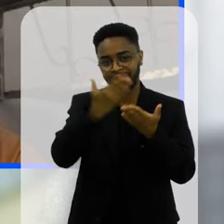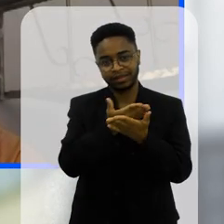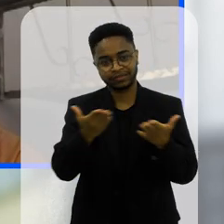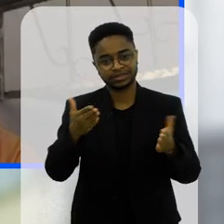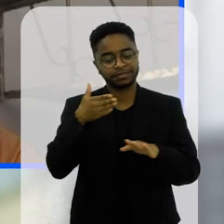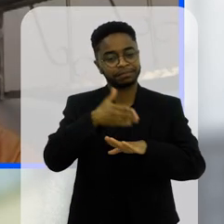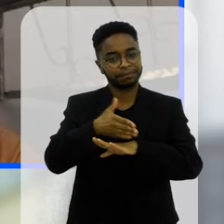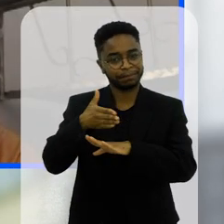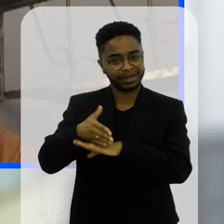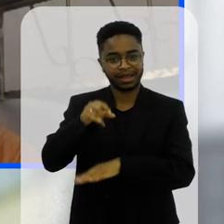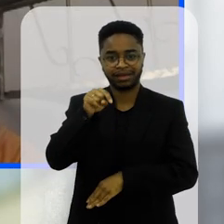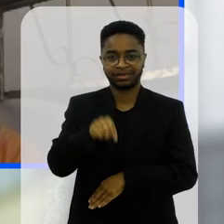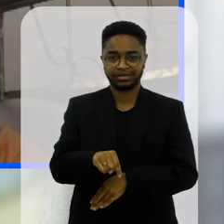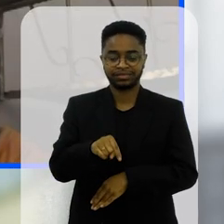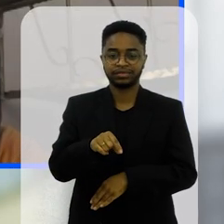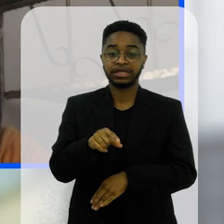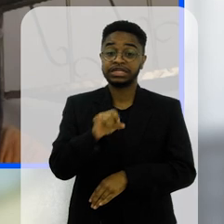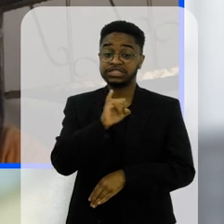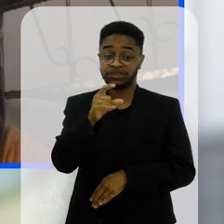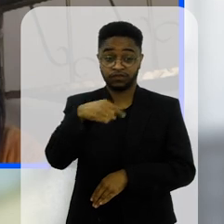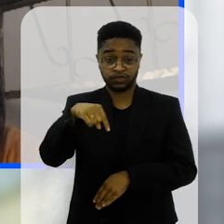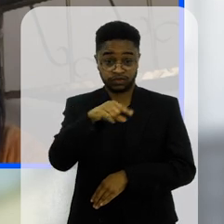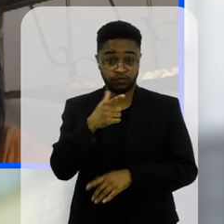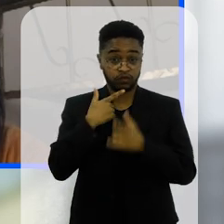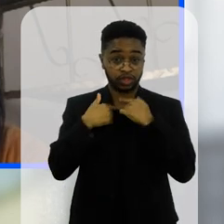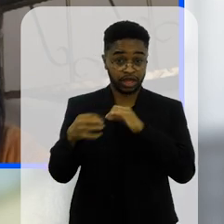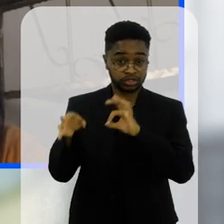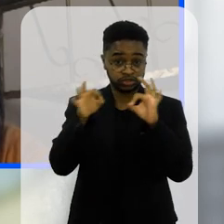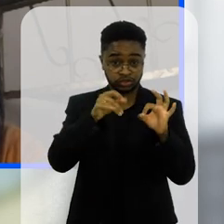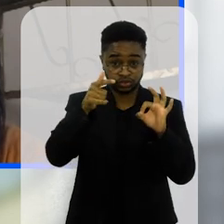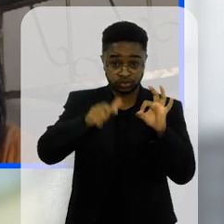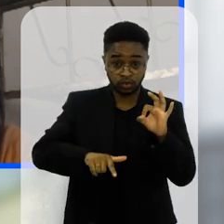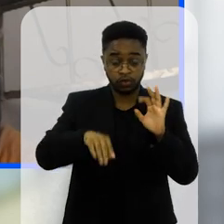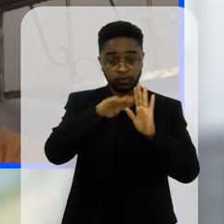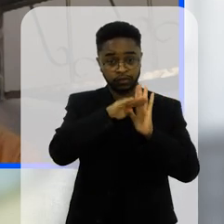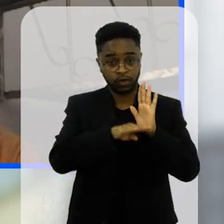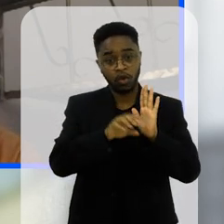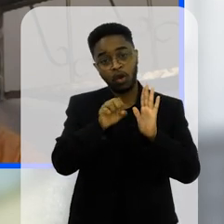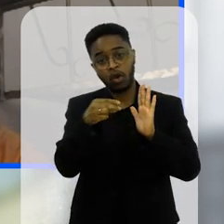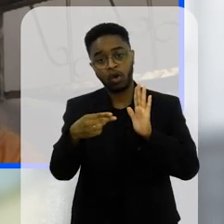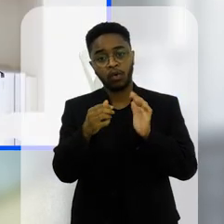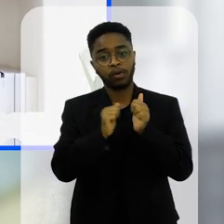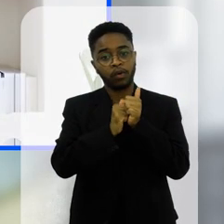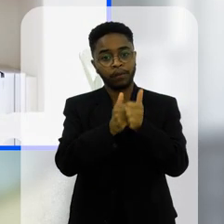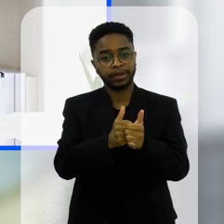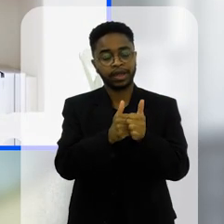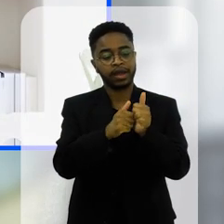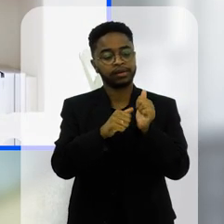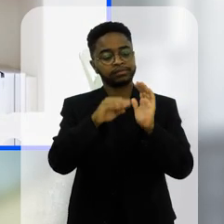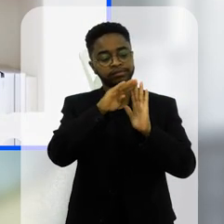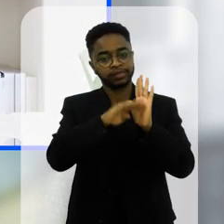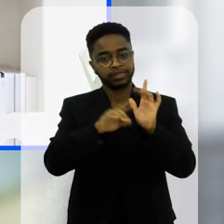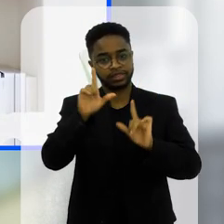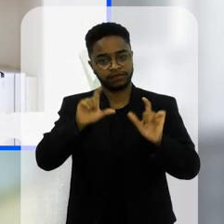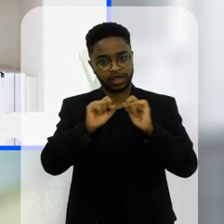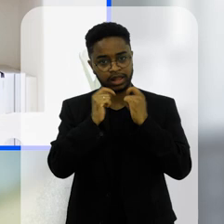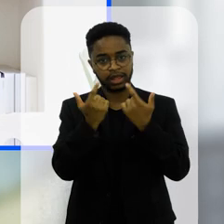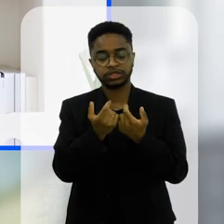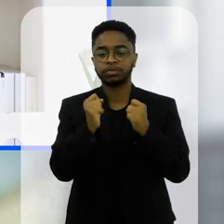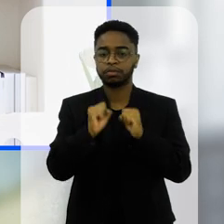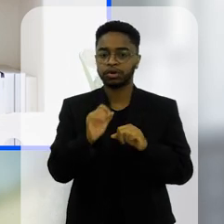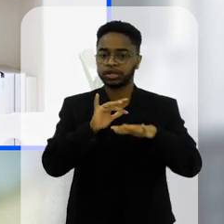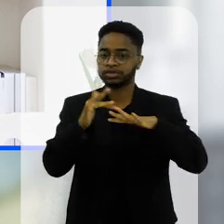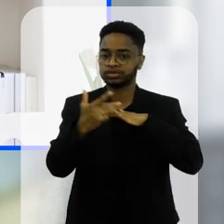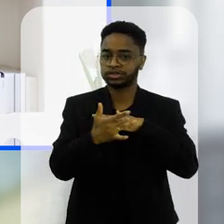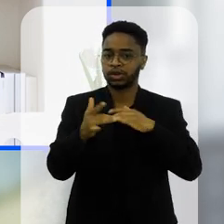uma vez muito obrigada pela participação de vocês e se você quiser rever este programa ou acompanhar a programação da TV Alerje é só